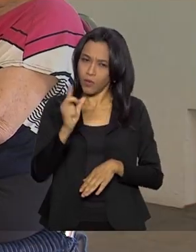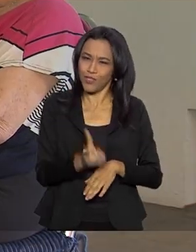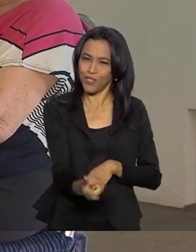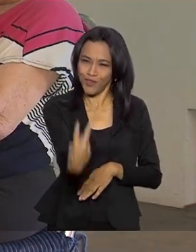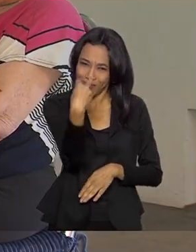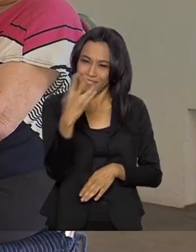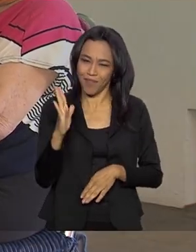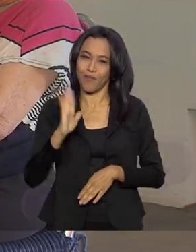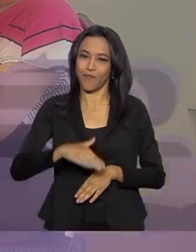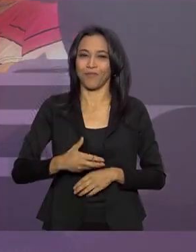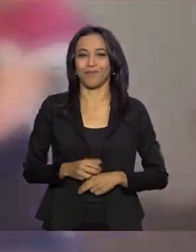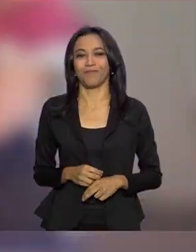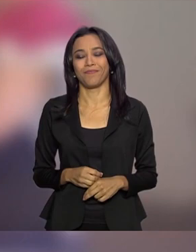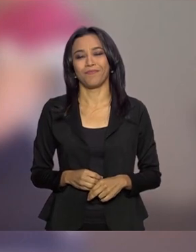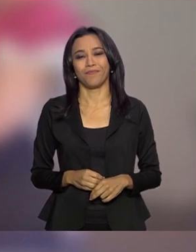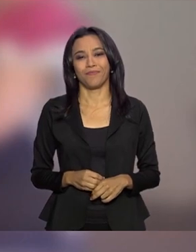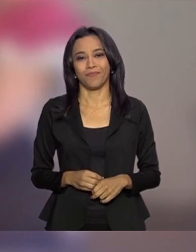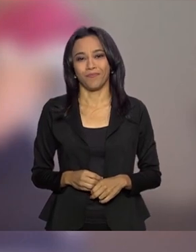com a gente, eu volto já.